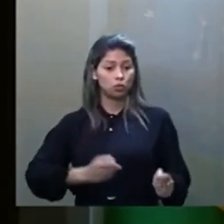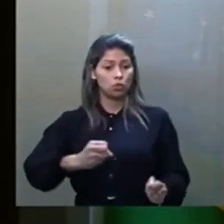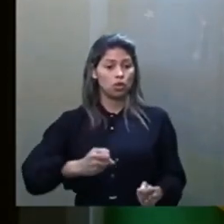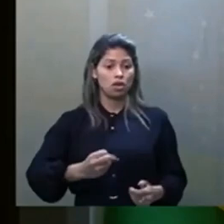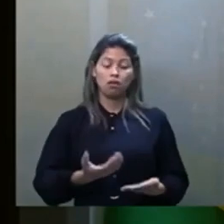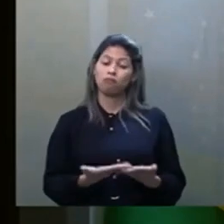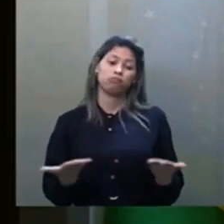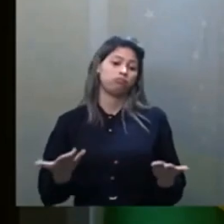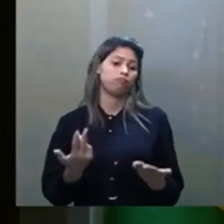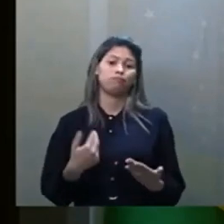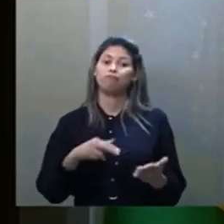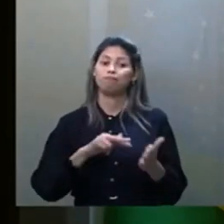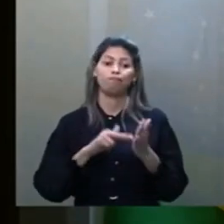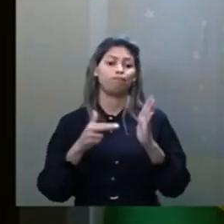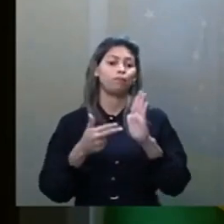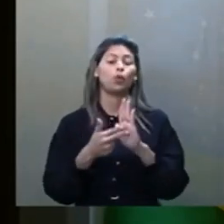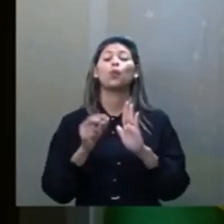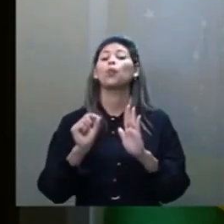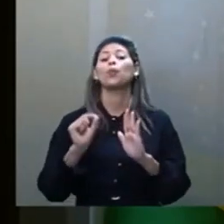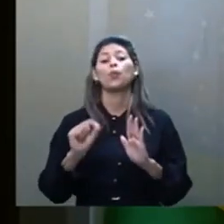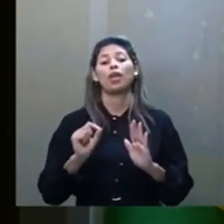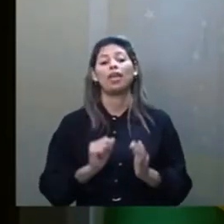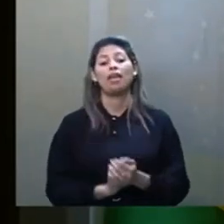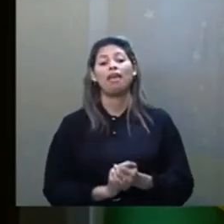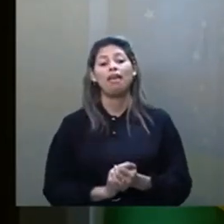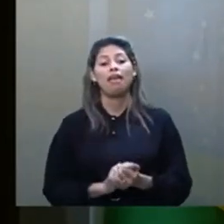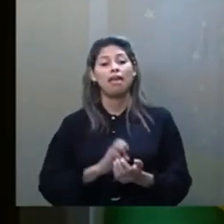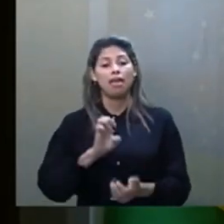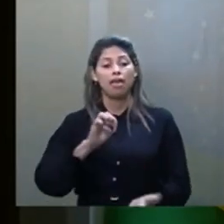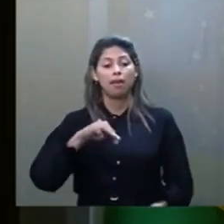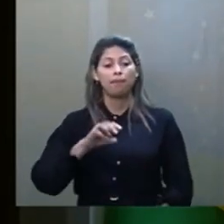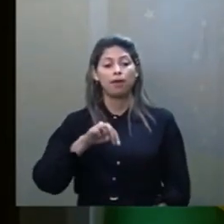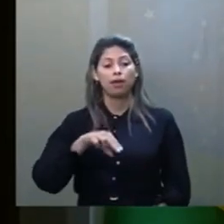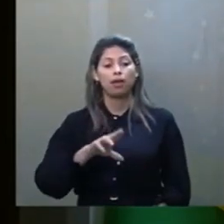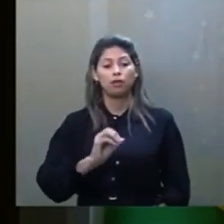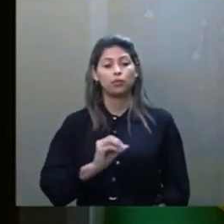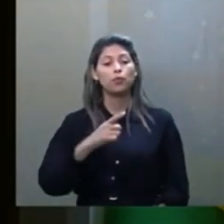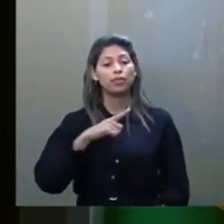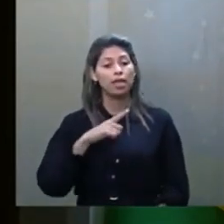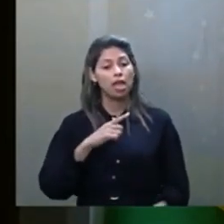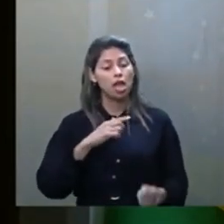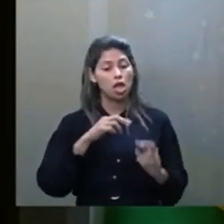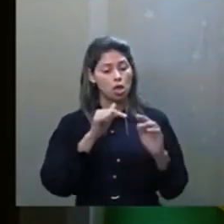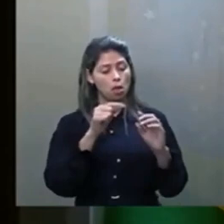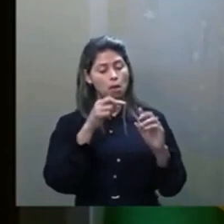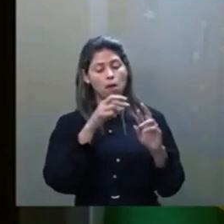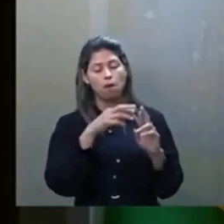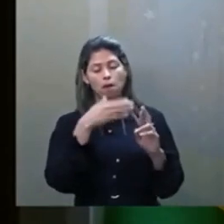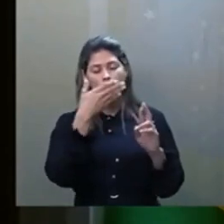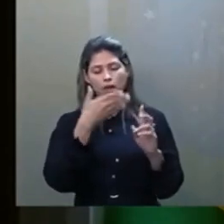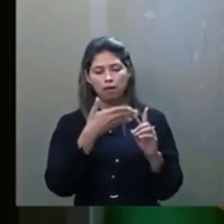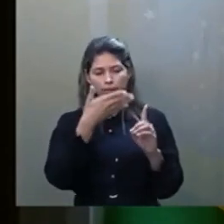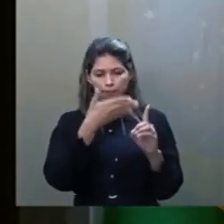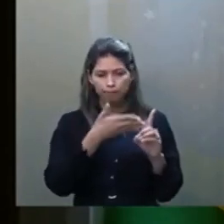não, muita coisa, não é? Mas Emmanuel que era um mestre da linguagem, um literato de